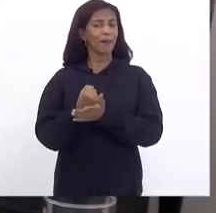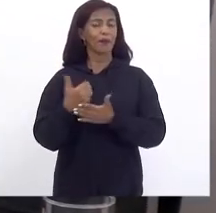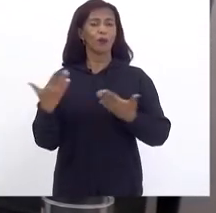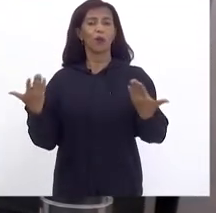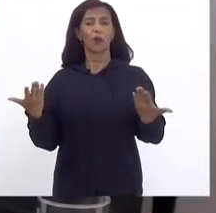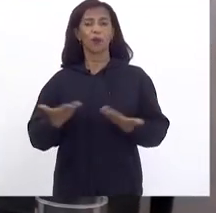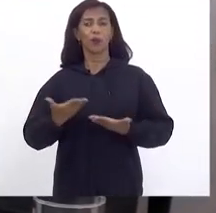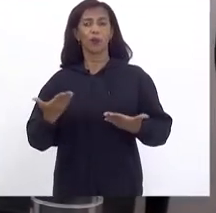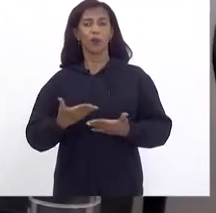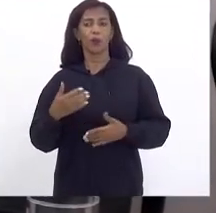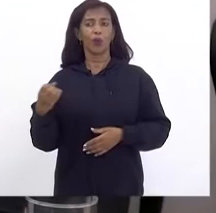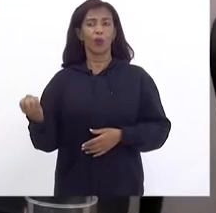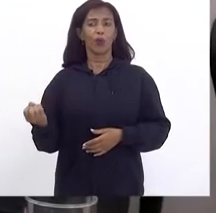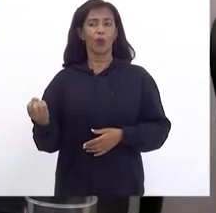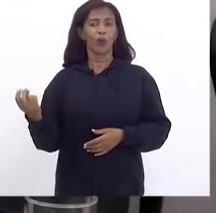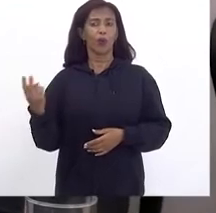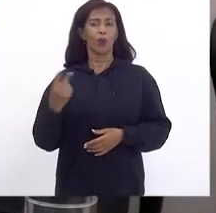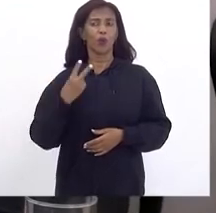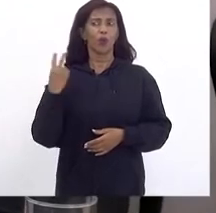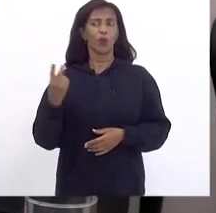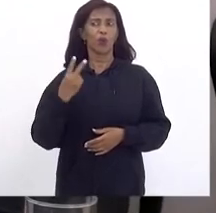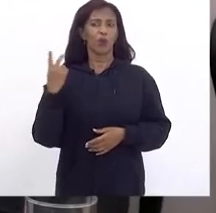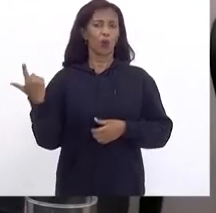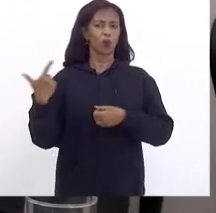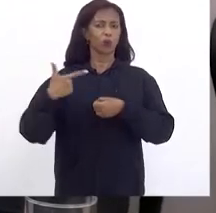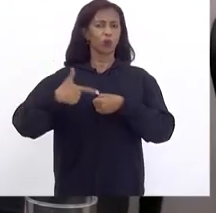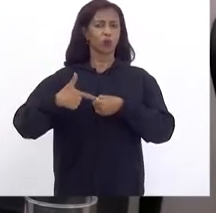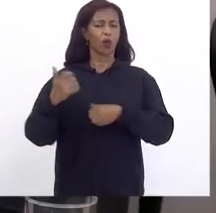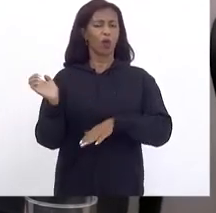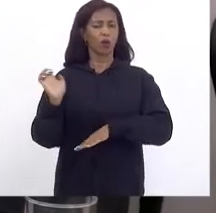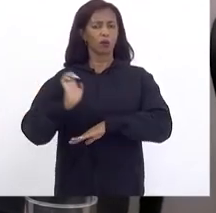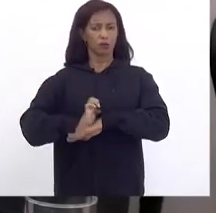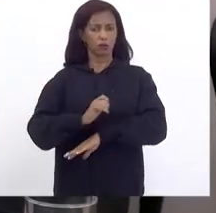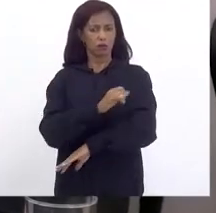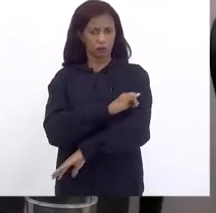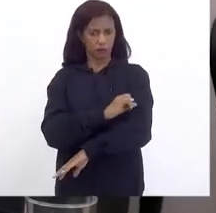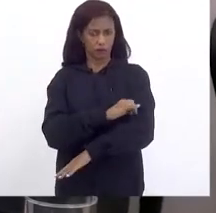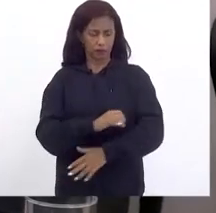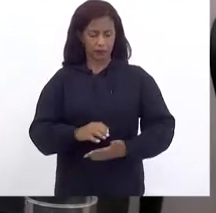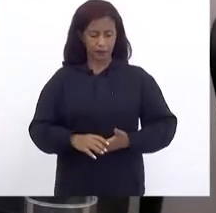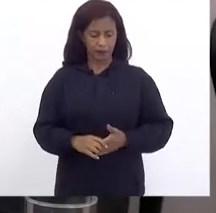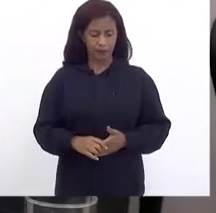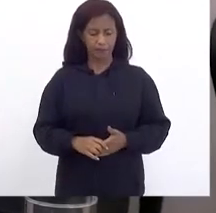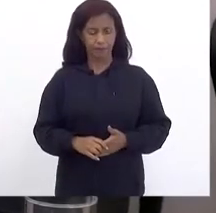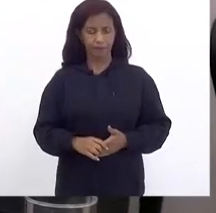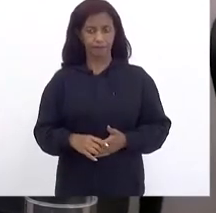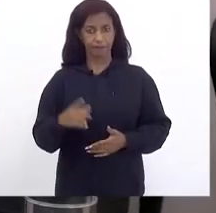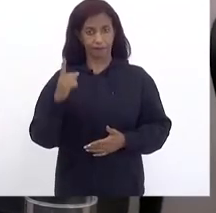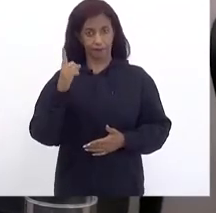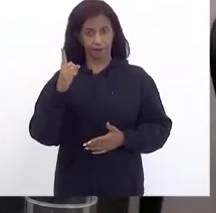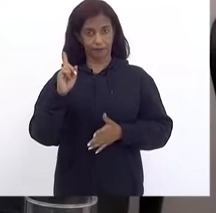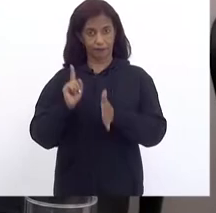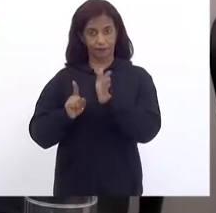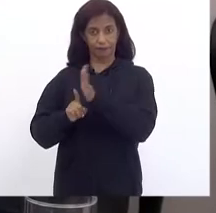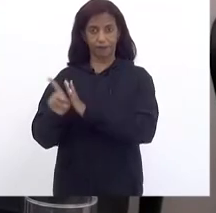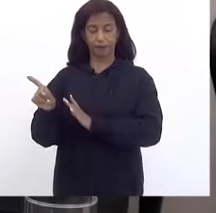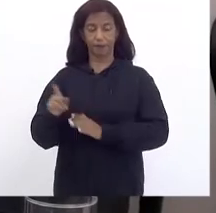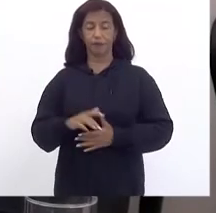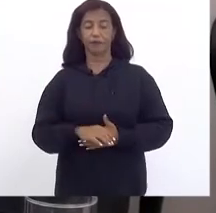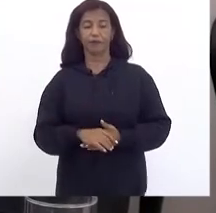No valor Dos combustíveis Aqui no estado Do Rio de Janeiro Essa é a primeira Pergunta